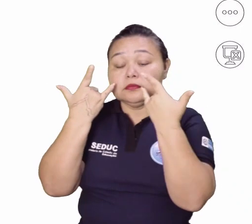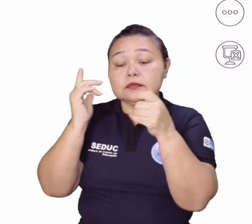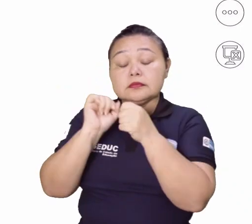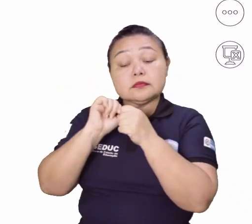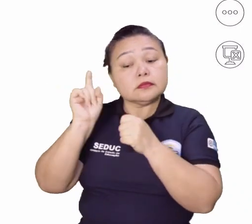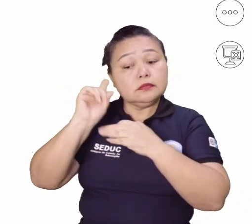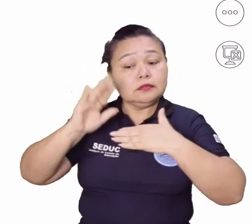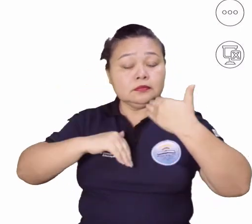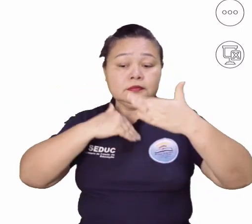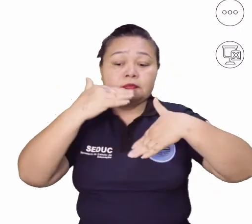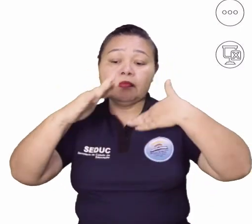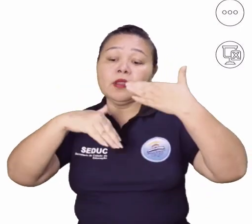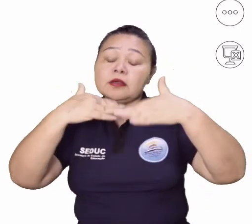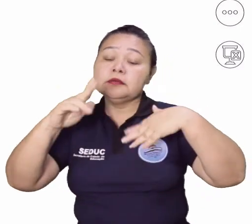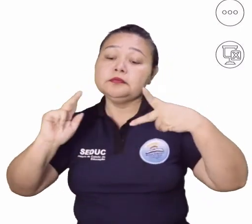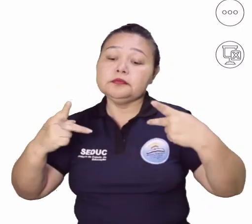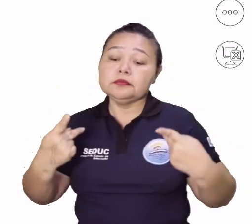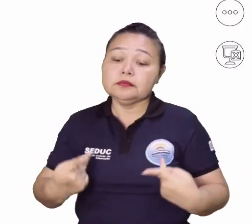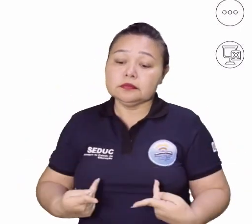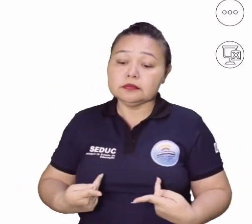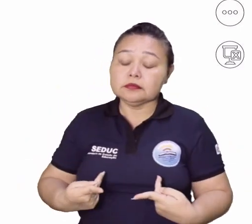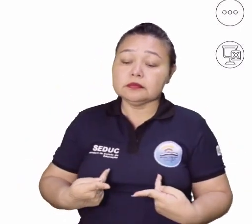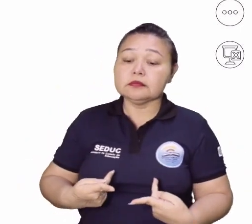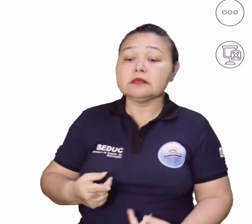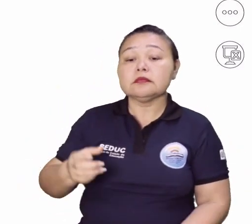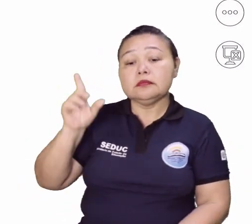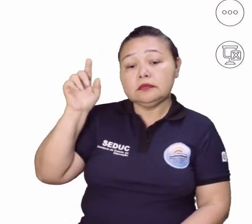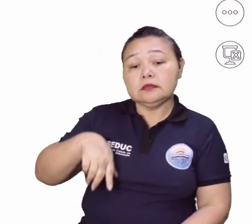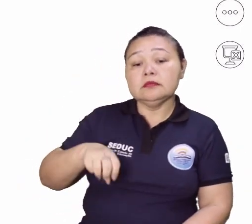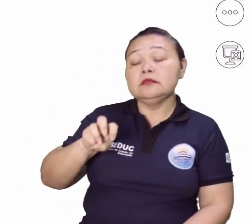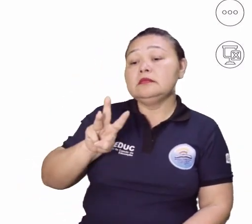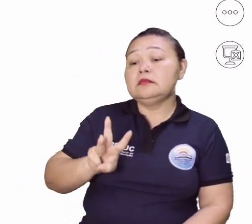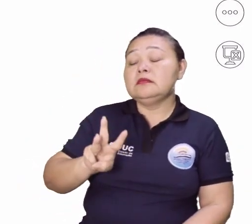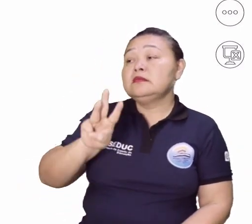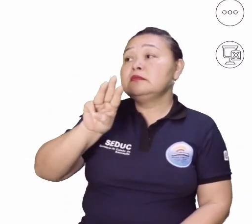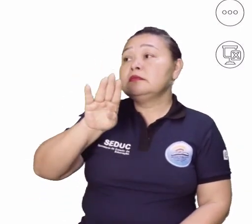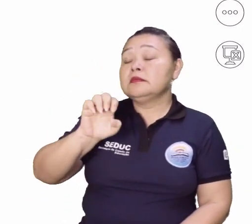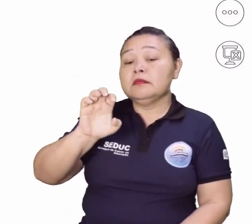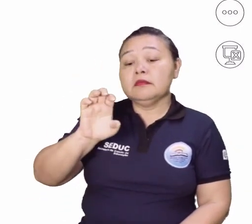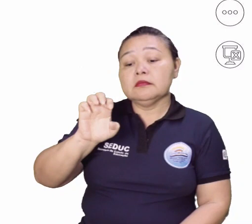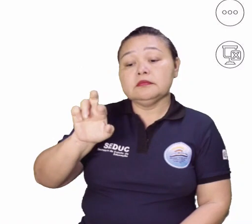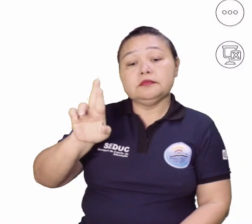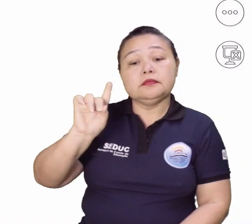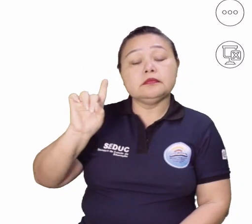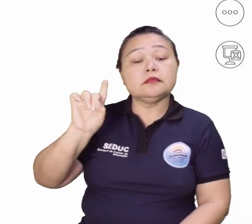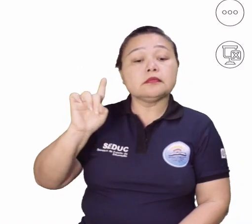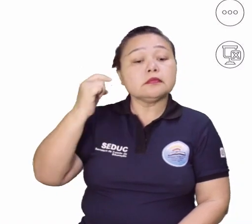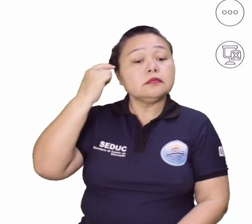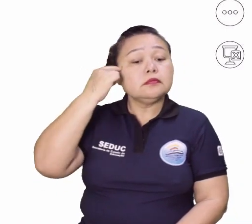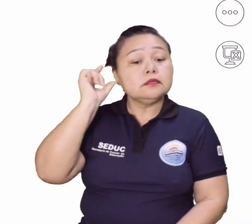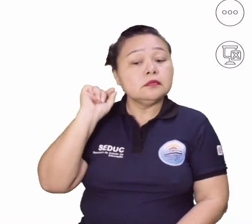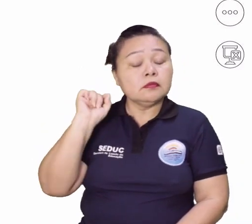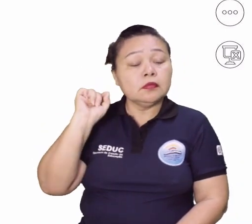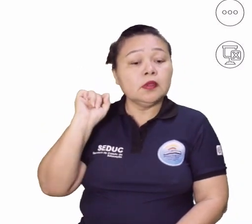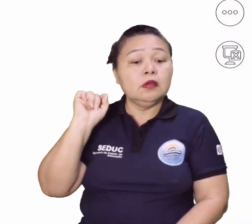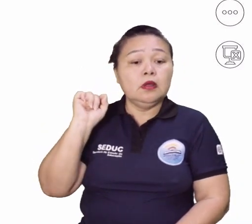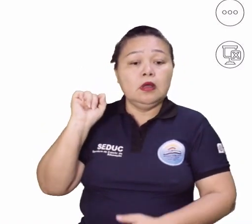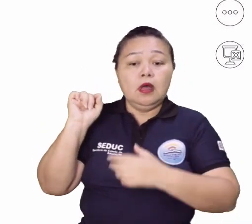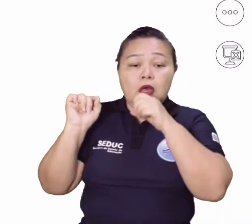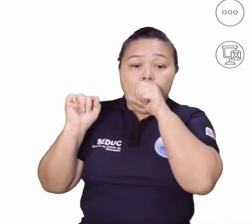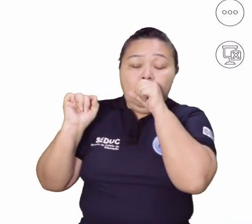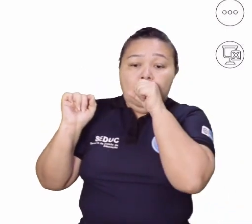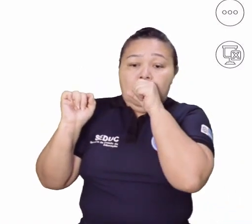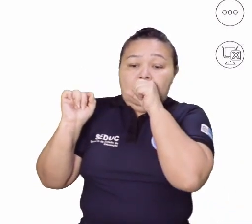desenvolvimento humano. Isso é o que o Weber pensa, tá? Já o trabalho na visão do Karl